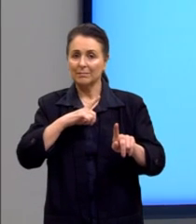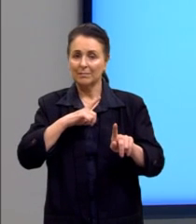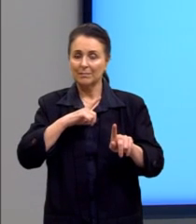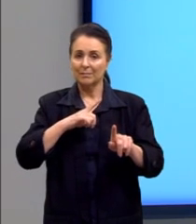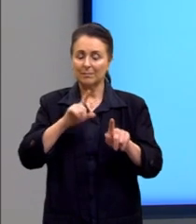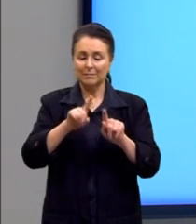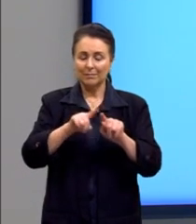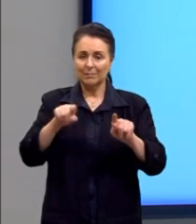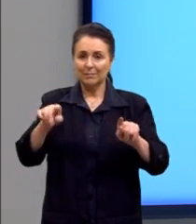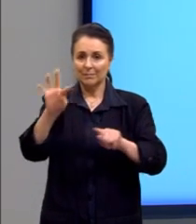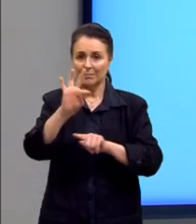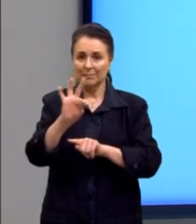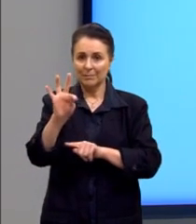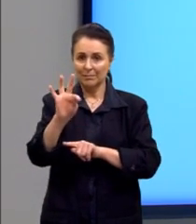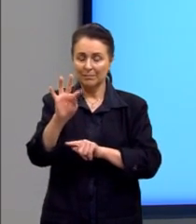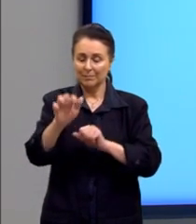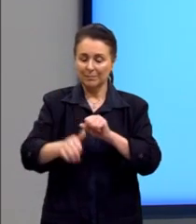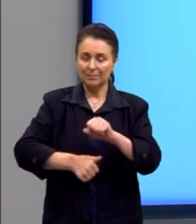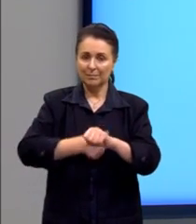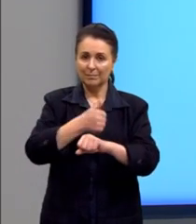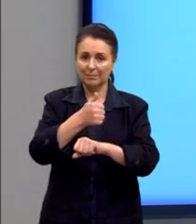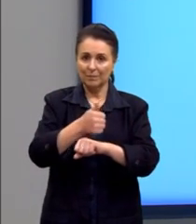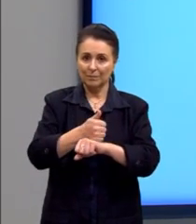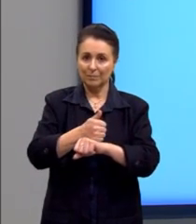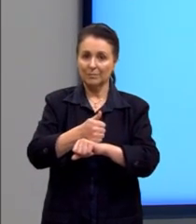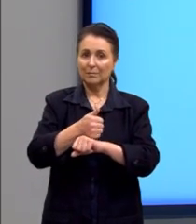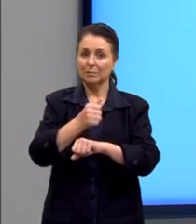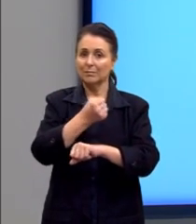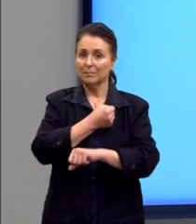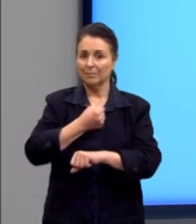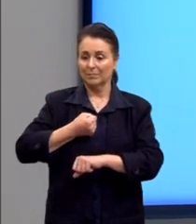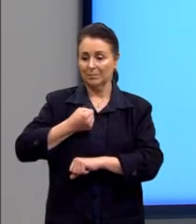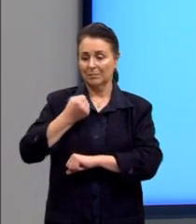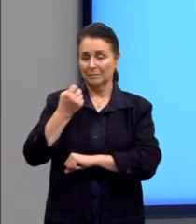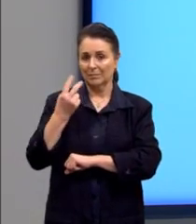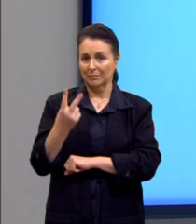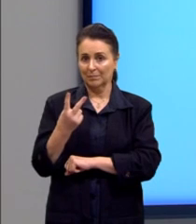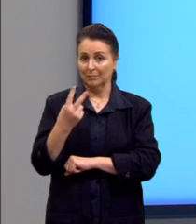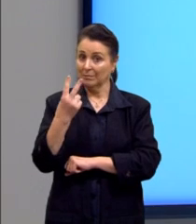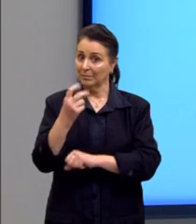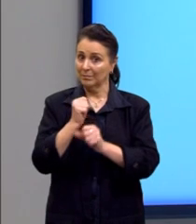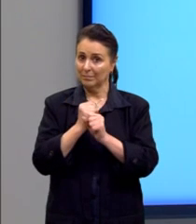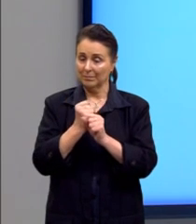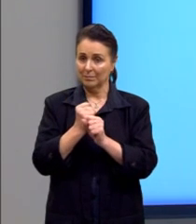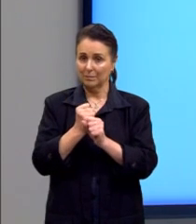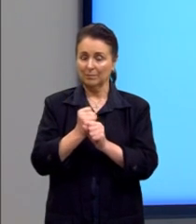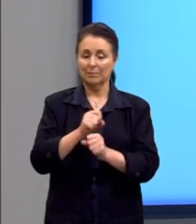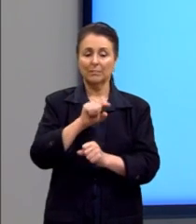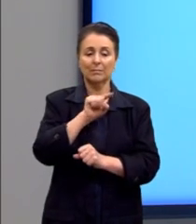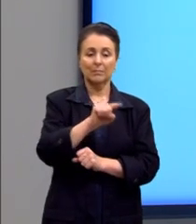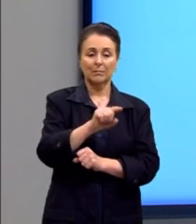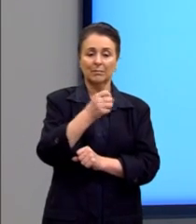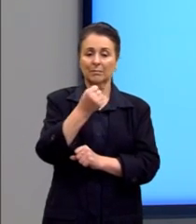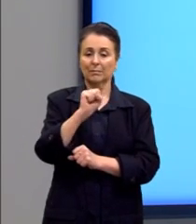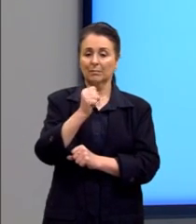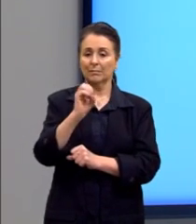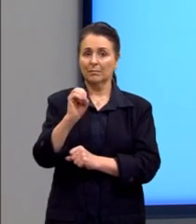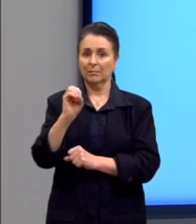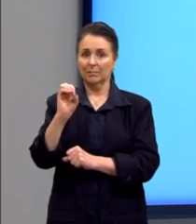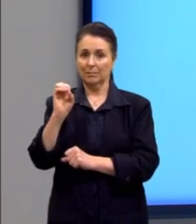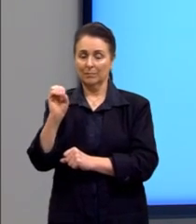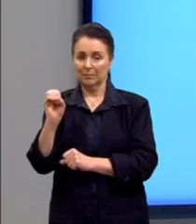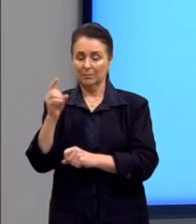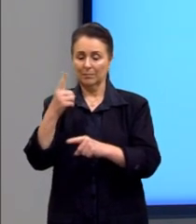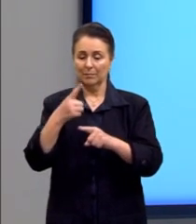variável T, nós vamos substituir por 2. Então, teríamos 1.800 vezes